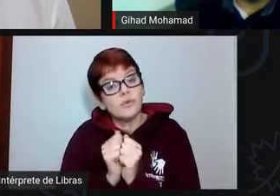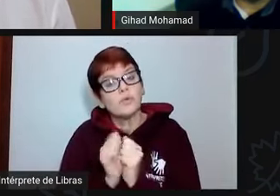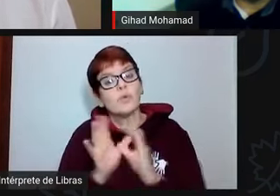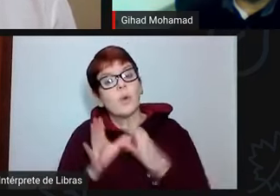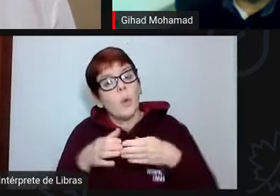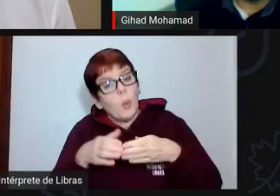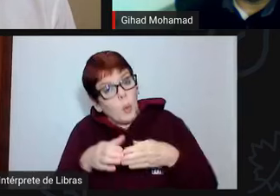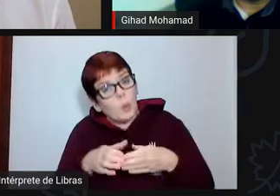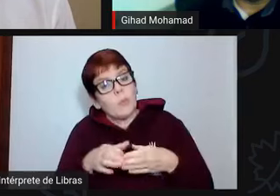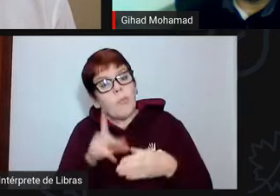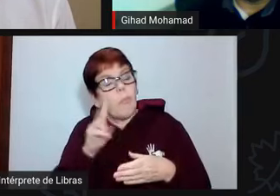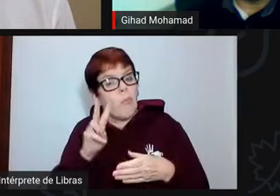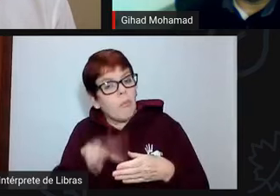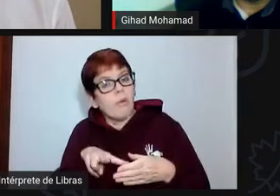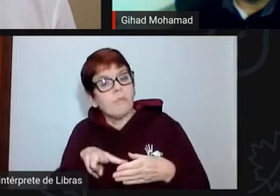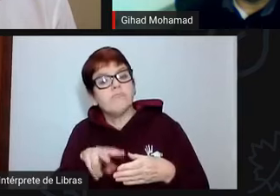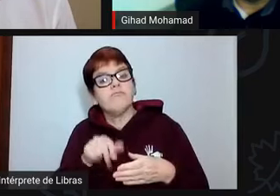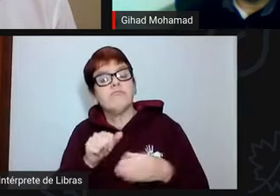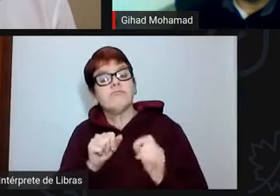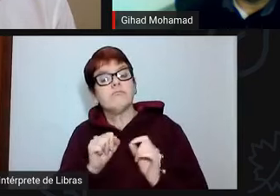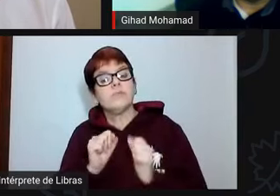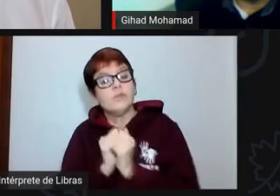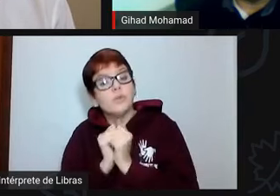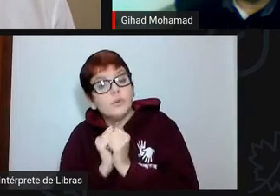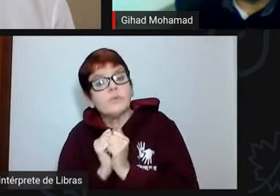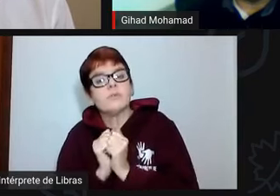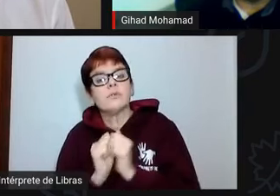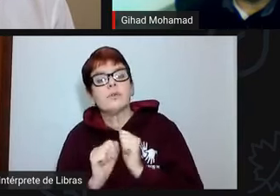de Reitores das Universidades Brasileiras.